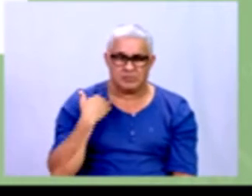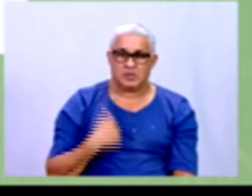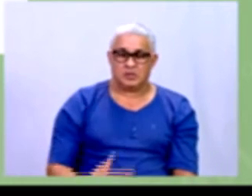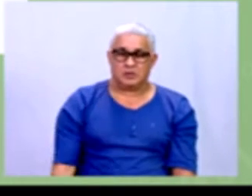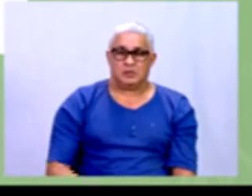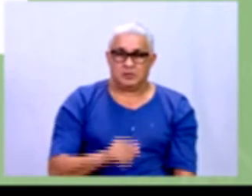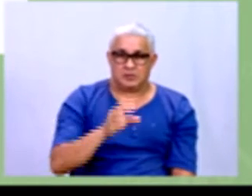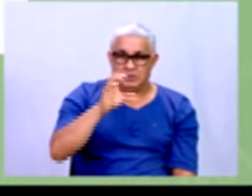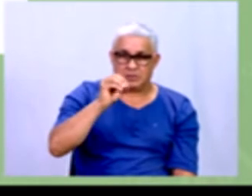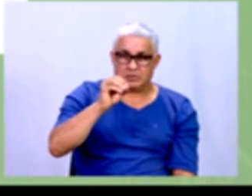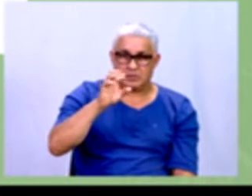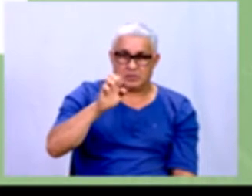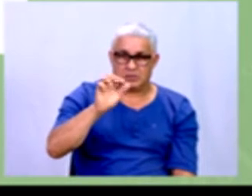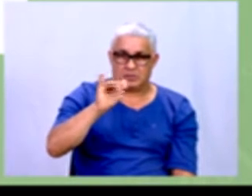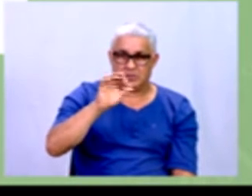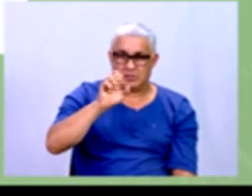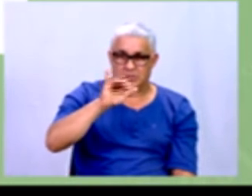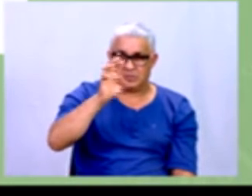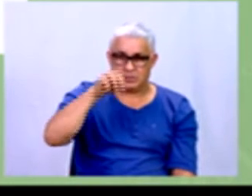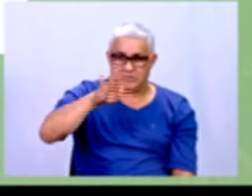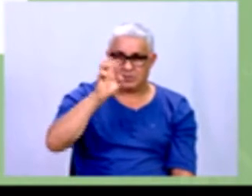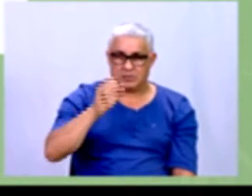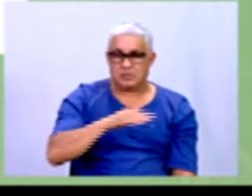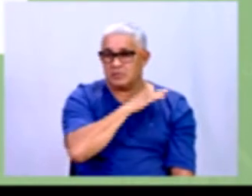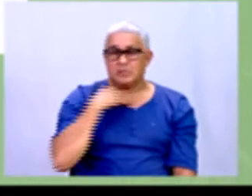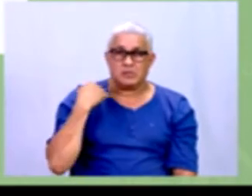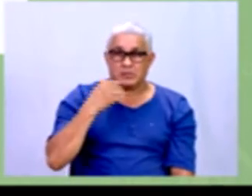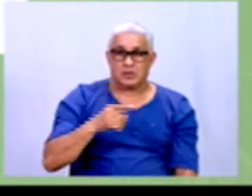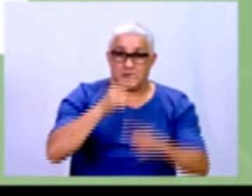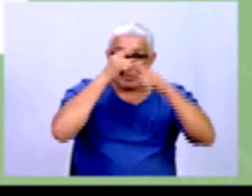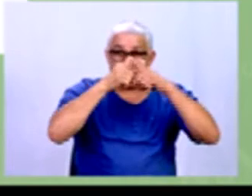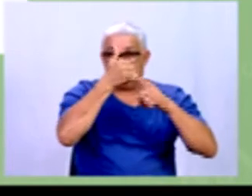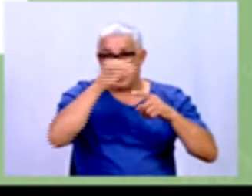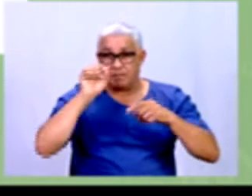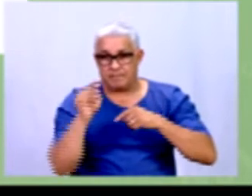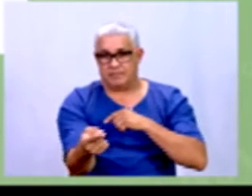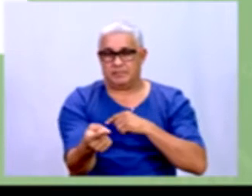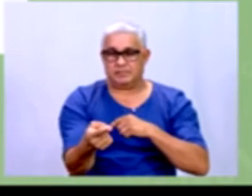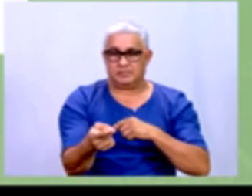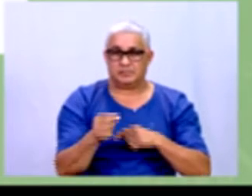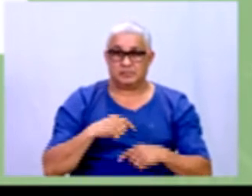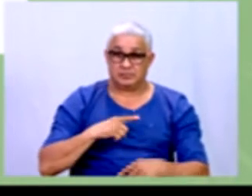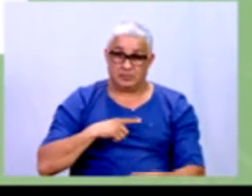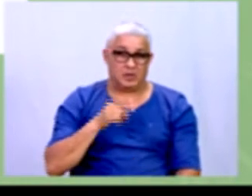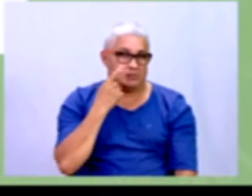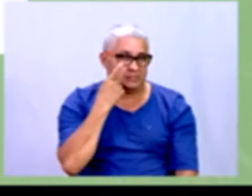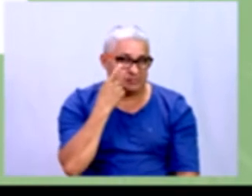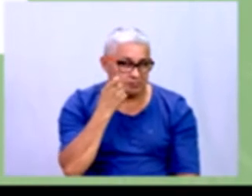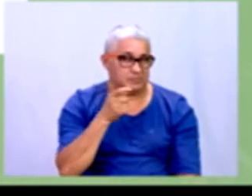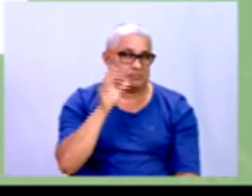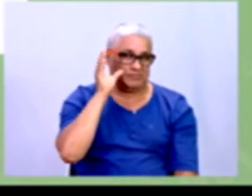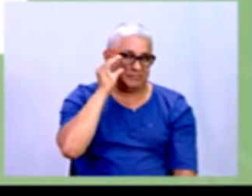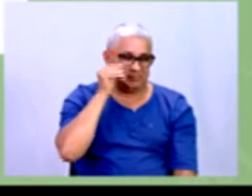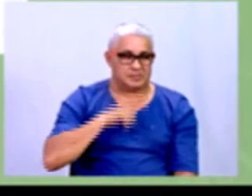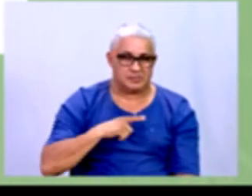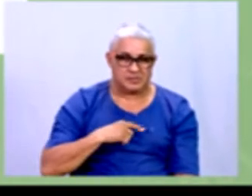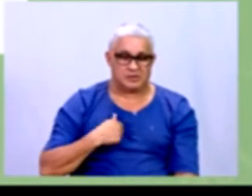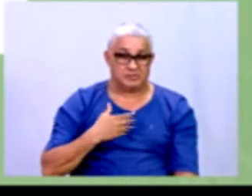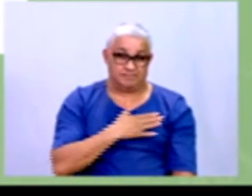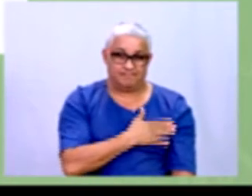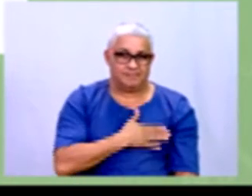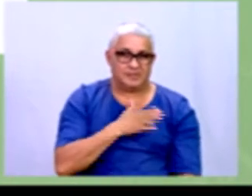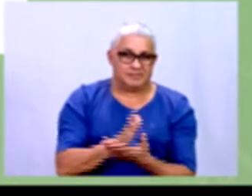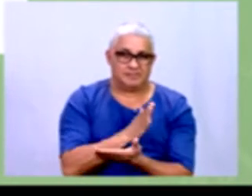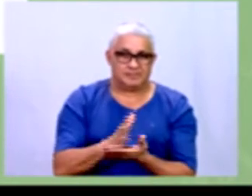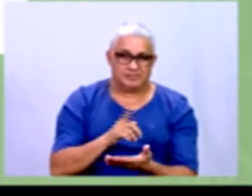coeficiente de mortalidade vezes 100.000. Se vocês tiverem curiosidade, né? Eu gosto muito quando tem essas curiosidades